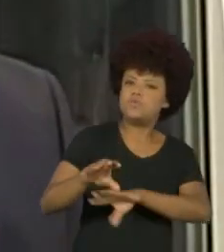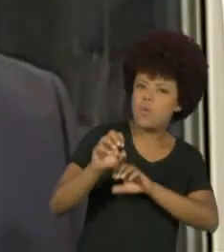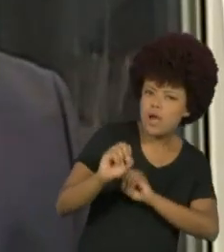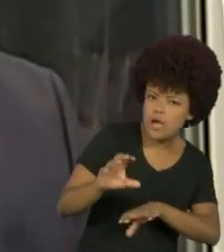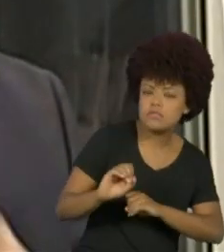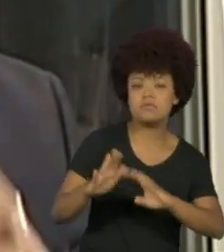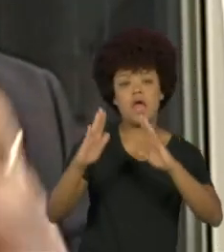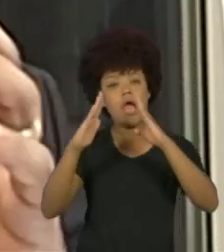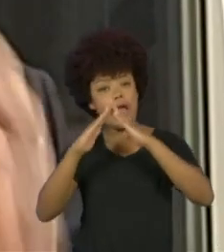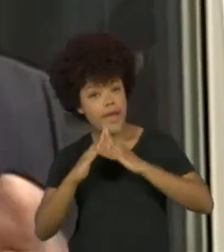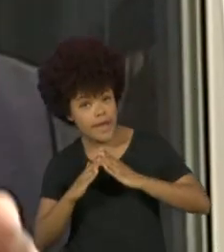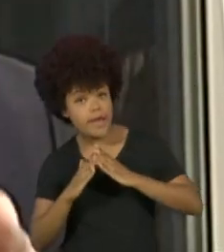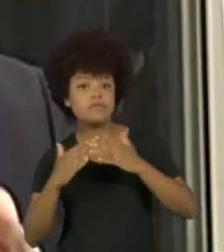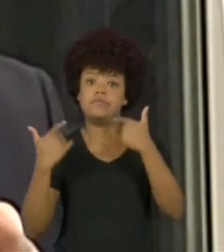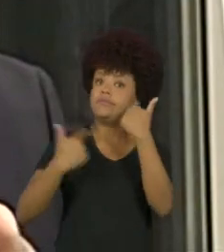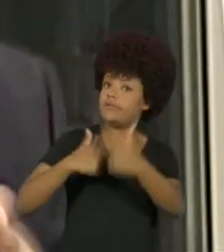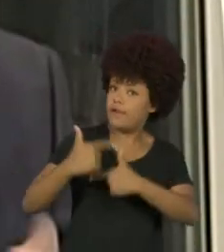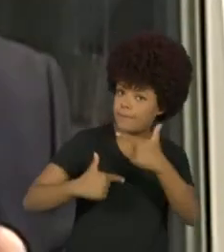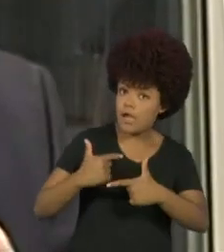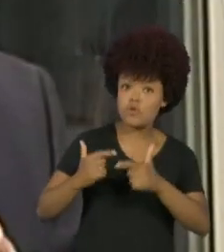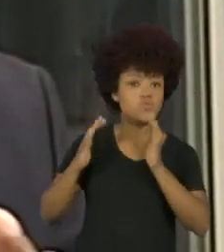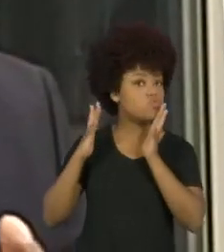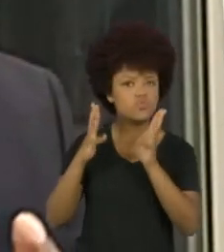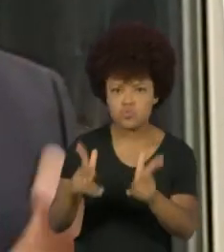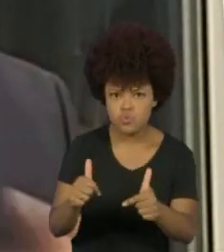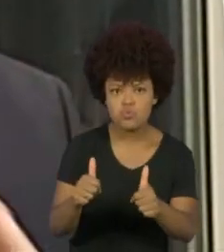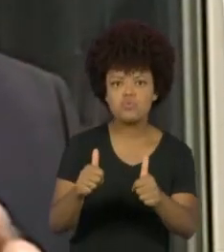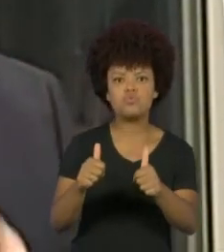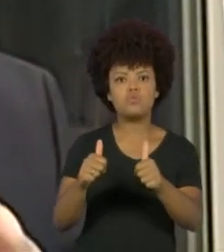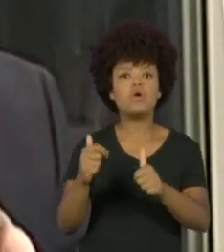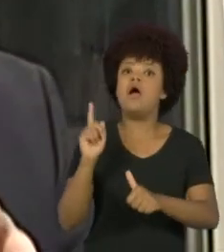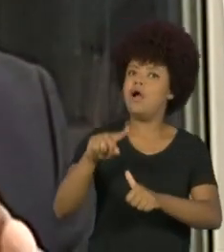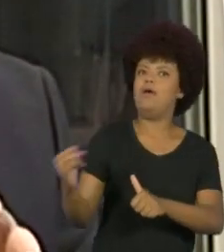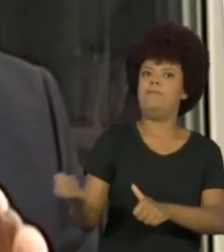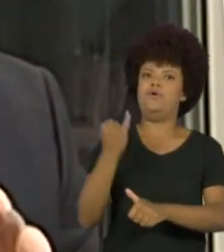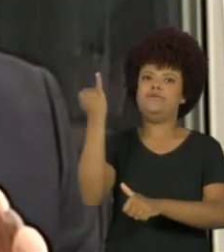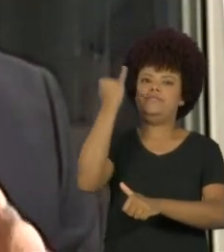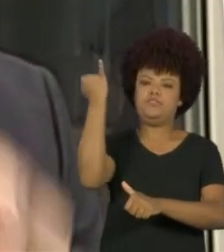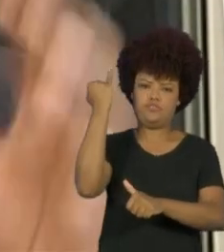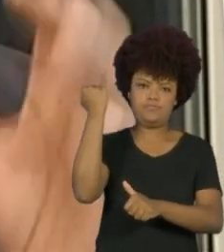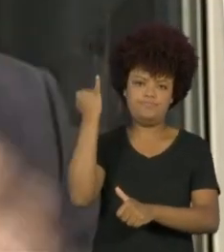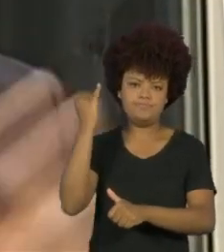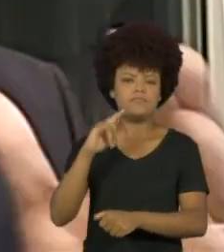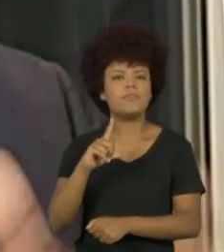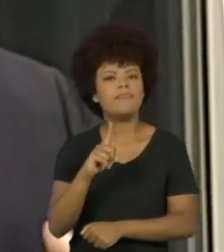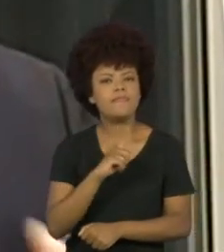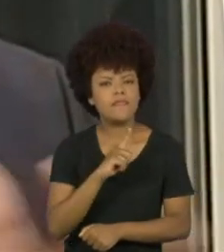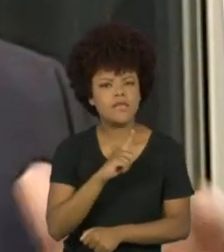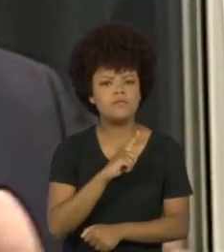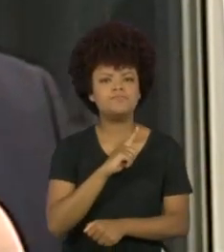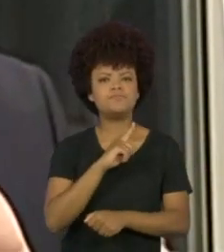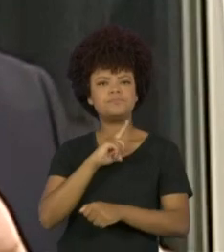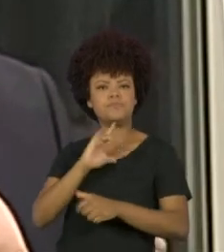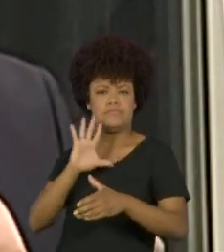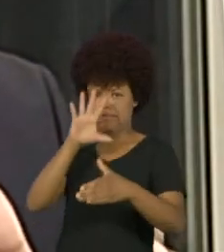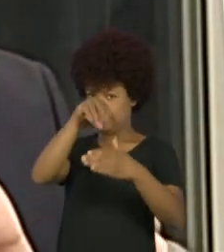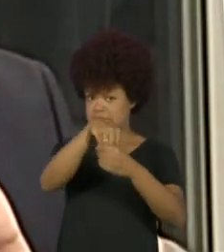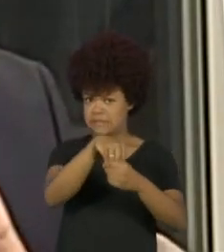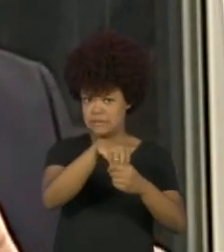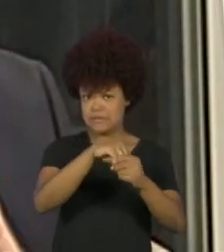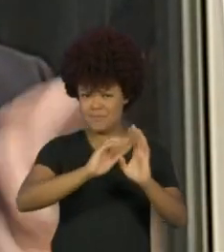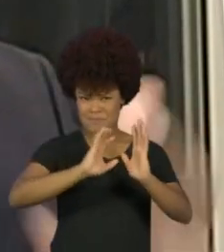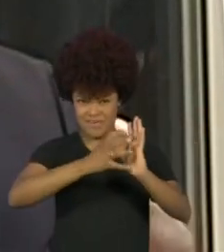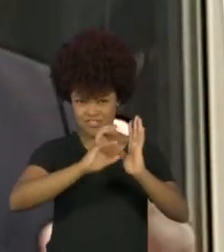o a gente sabe. Então, acho que esse é um ponto importante. Agora, há uma dificuldade muito grande dentro dos processos internos dos partidos